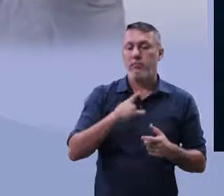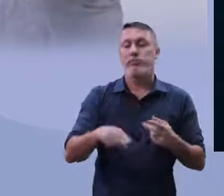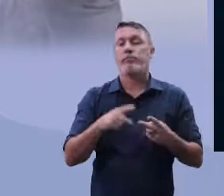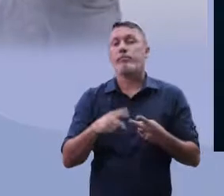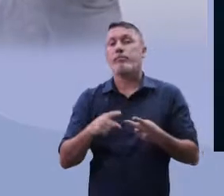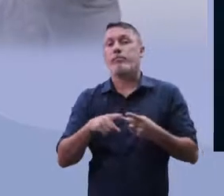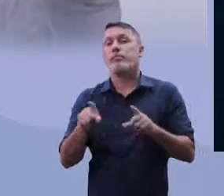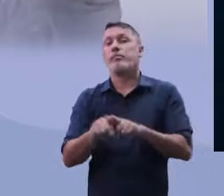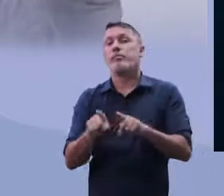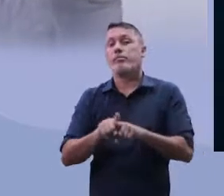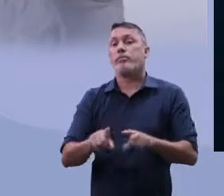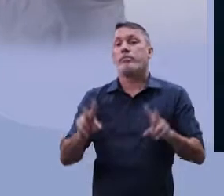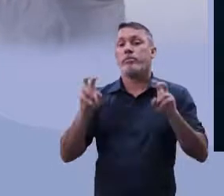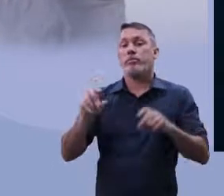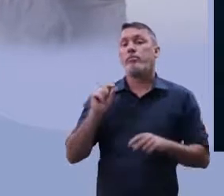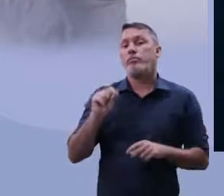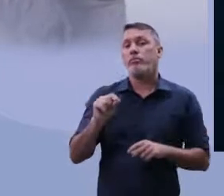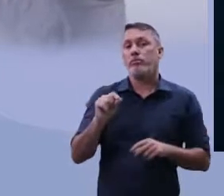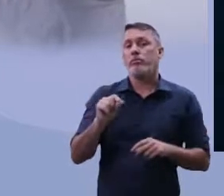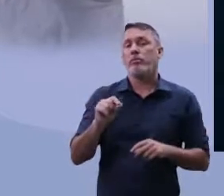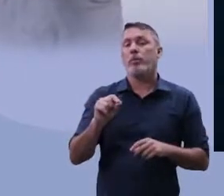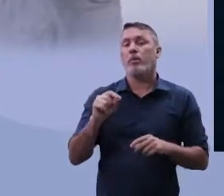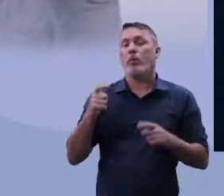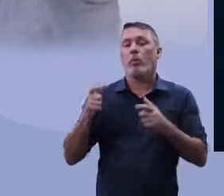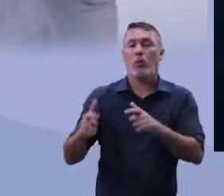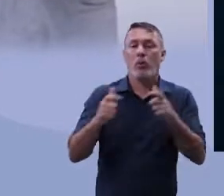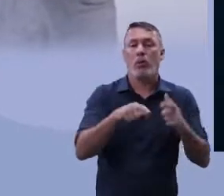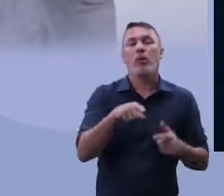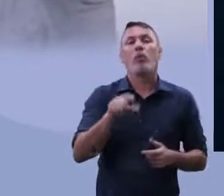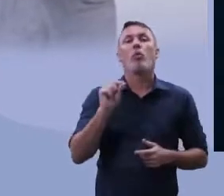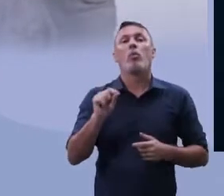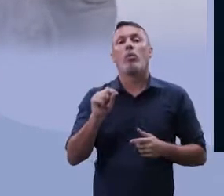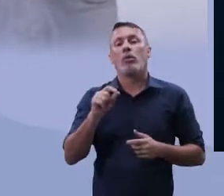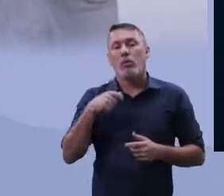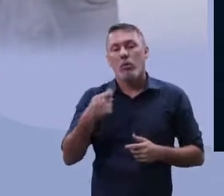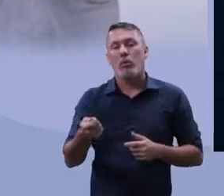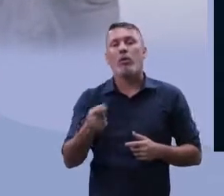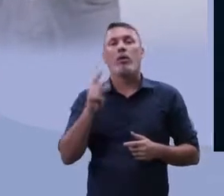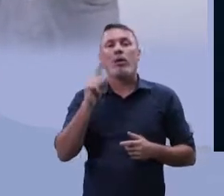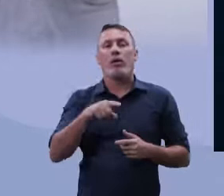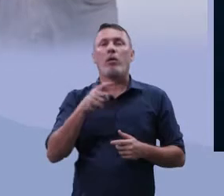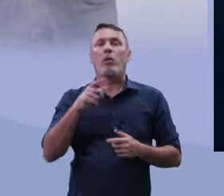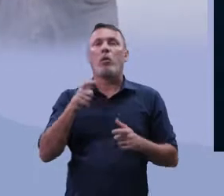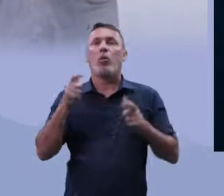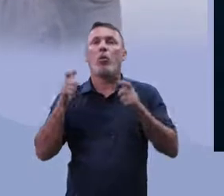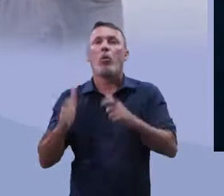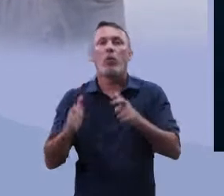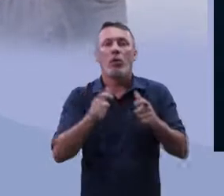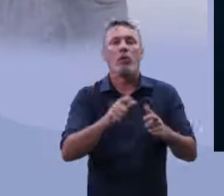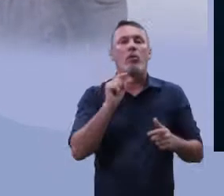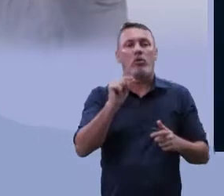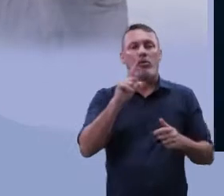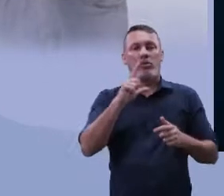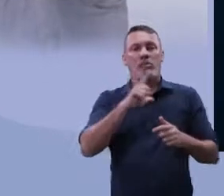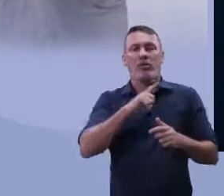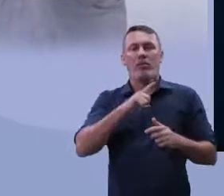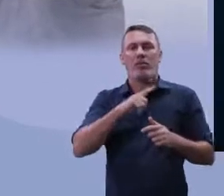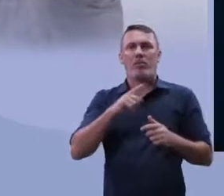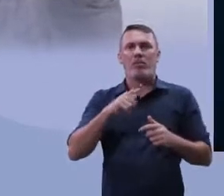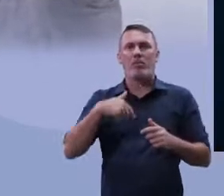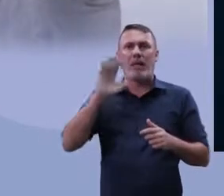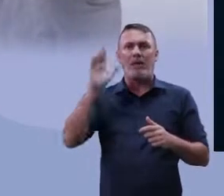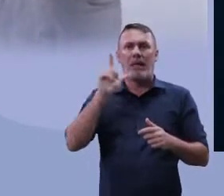você vai ter a questão da região ali ser local de grandes bacias